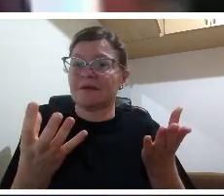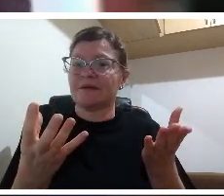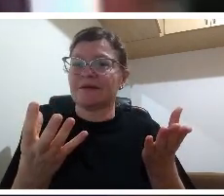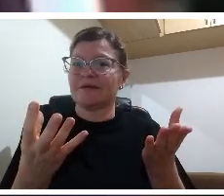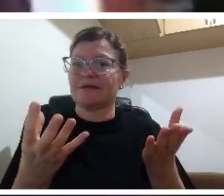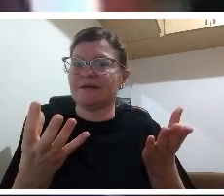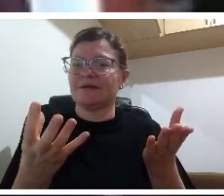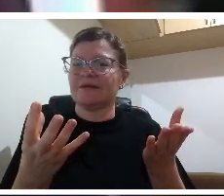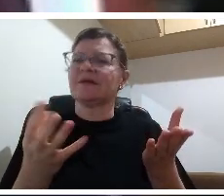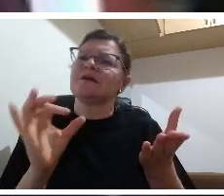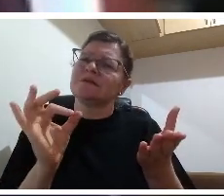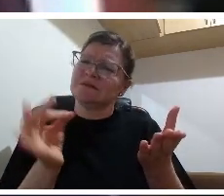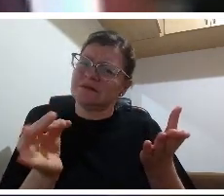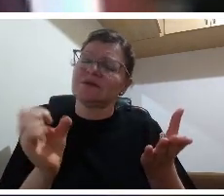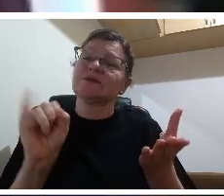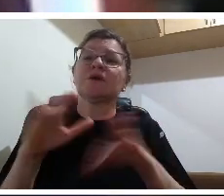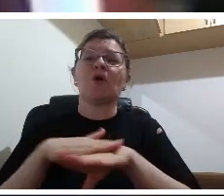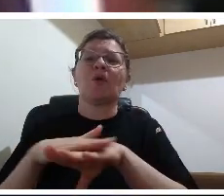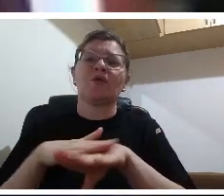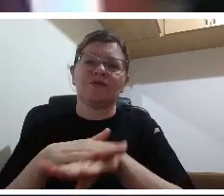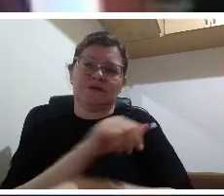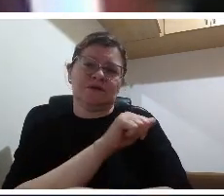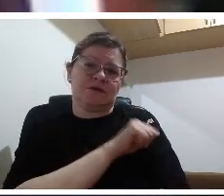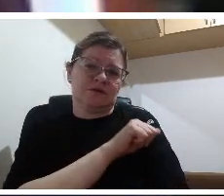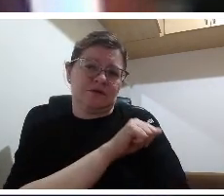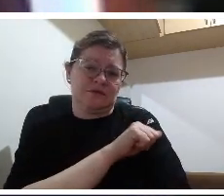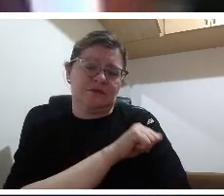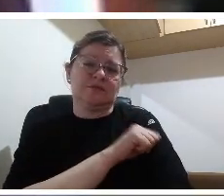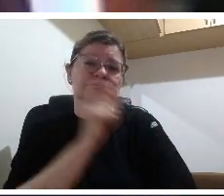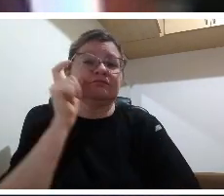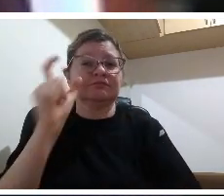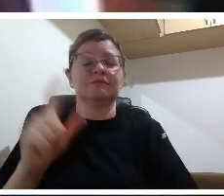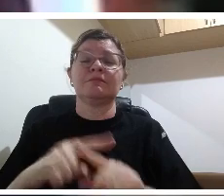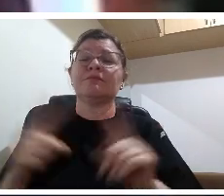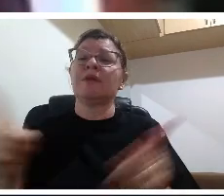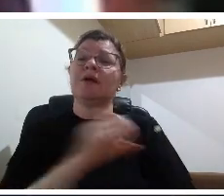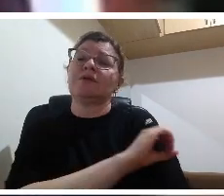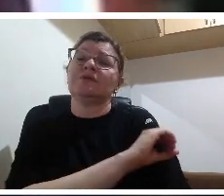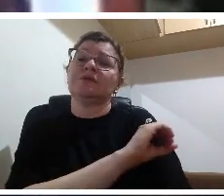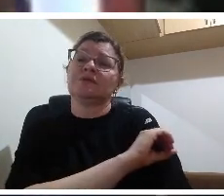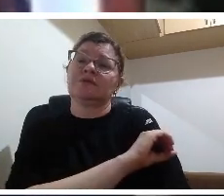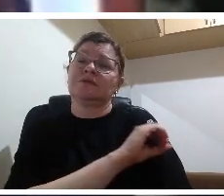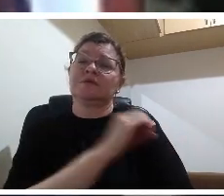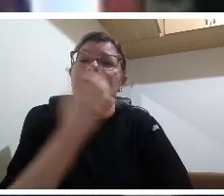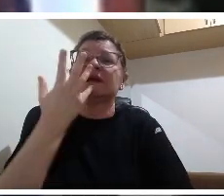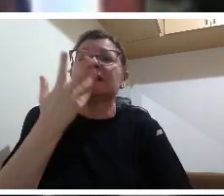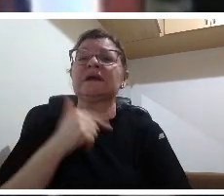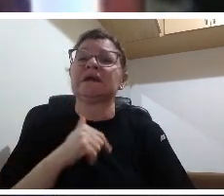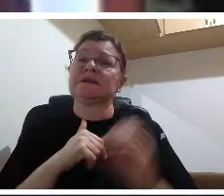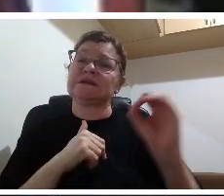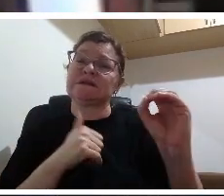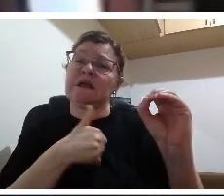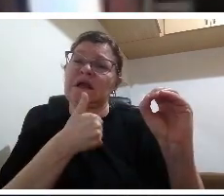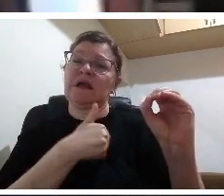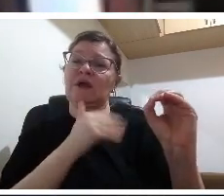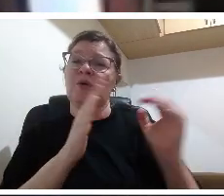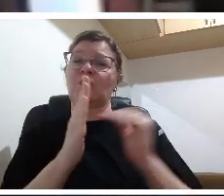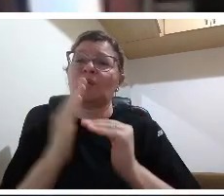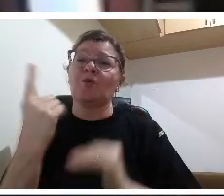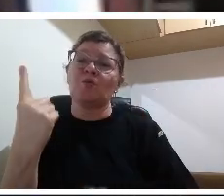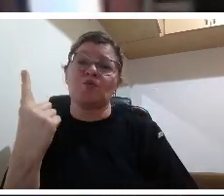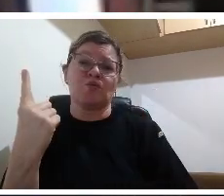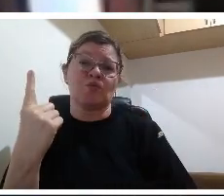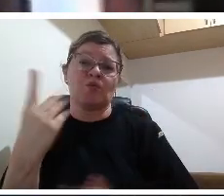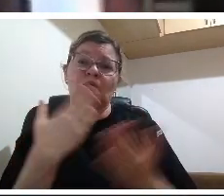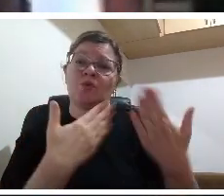professor o conjunto de professores tem que fazer um monólogo ou um monólogo dialogado ou um grupo de professores tem que